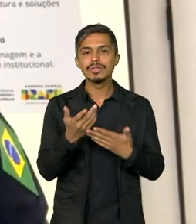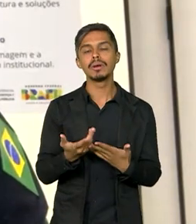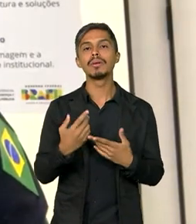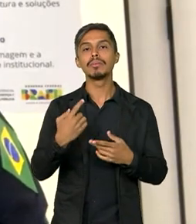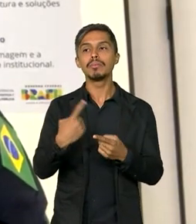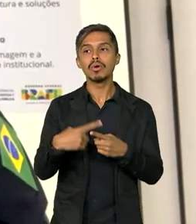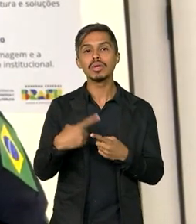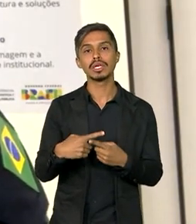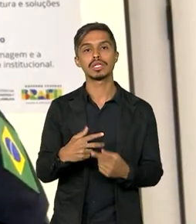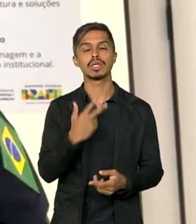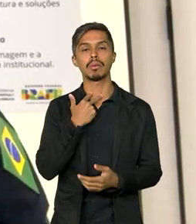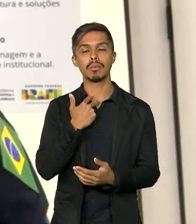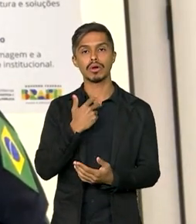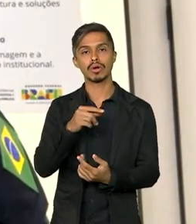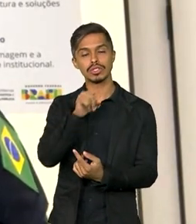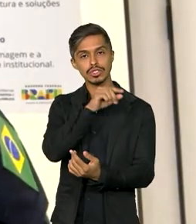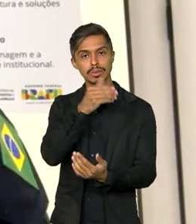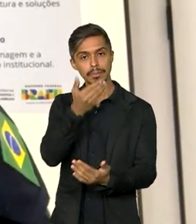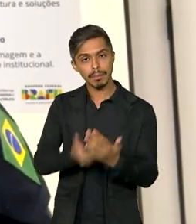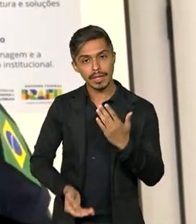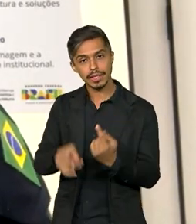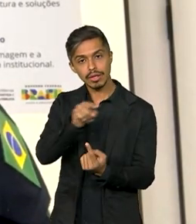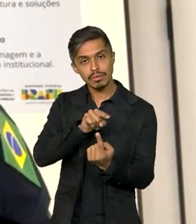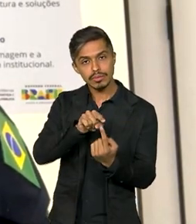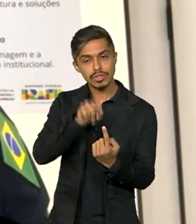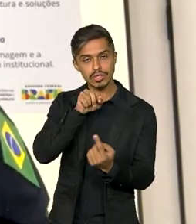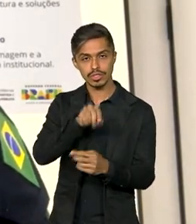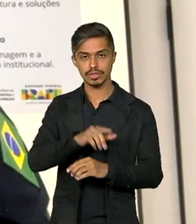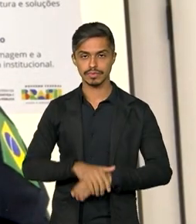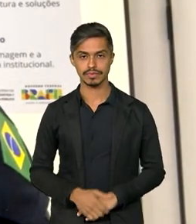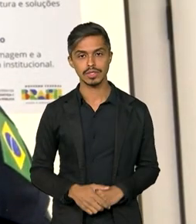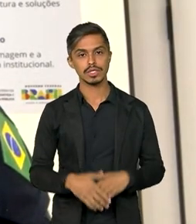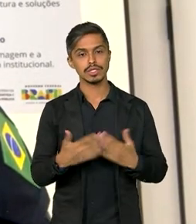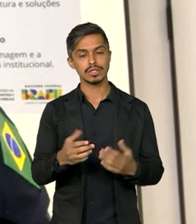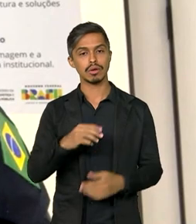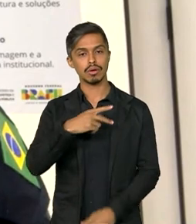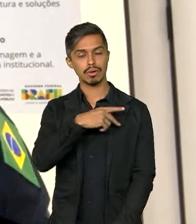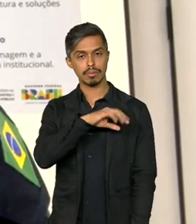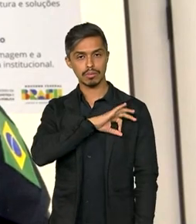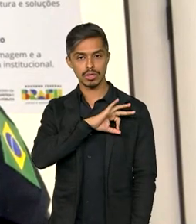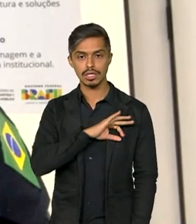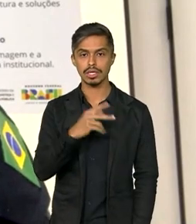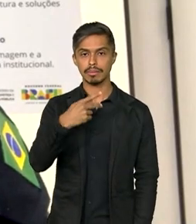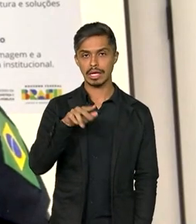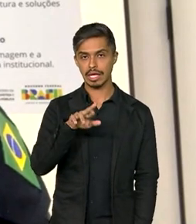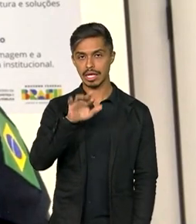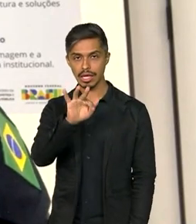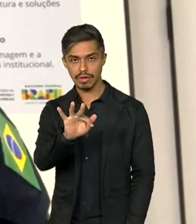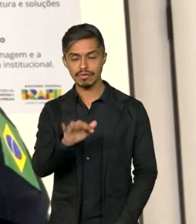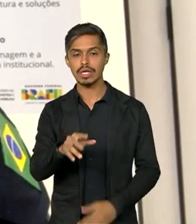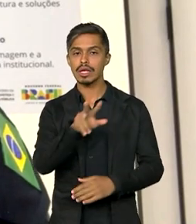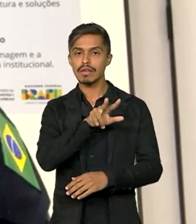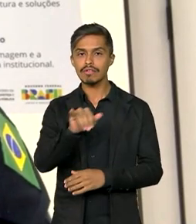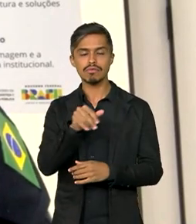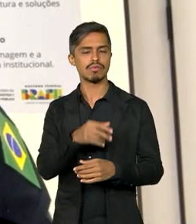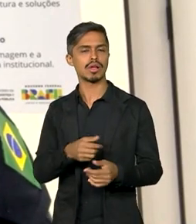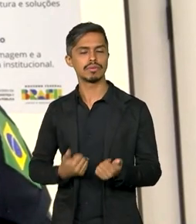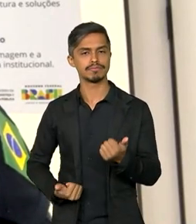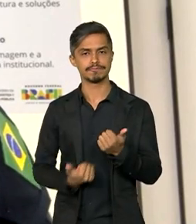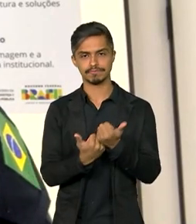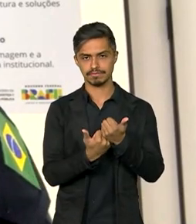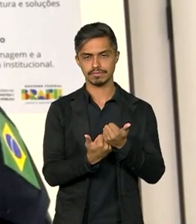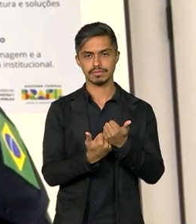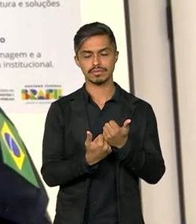perder o objeto jurídico tutelado, e a Polícia Rodoviária Federal vai estar prestando esse apoio